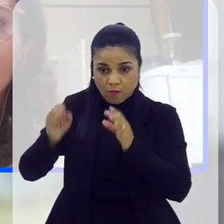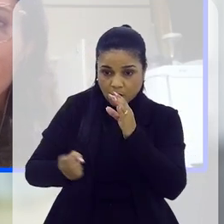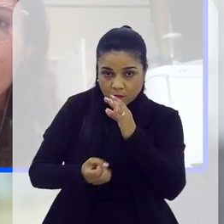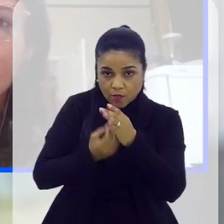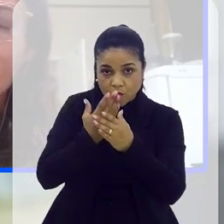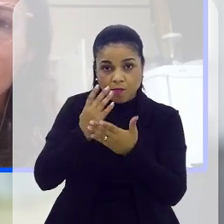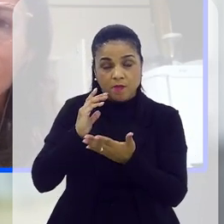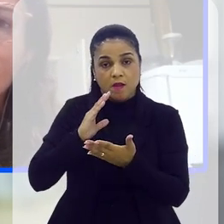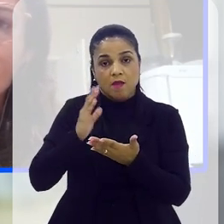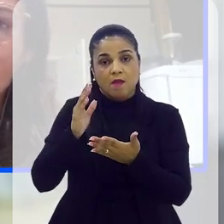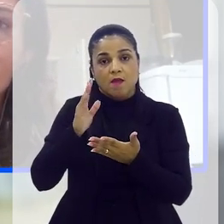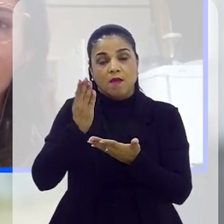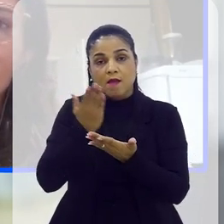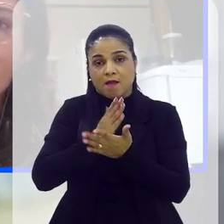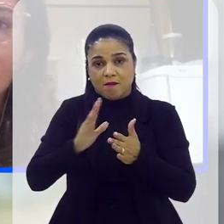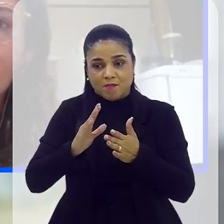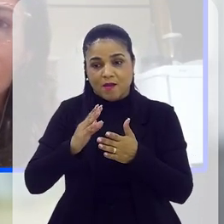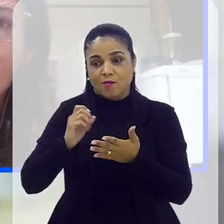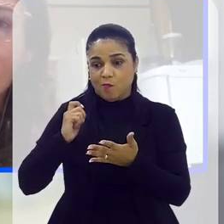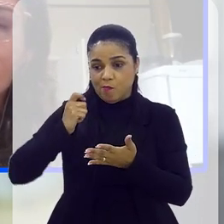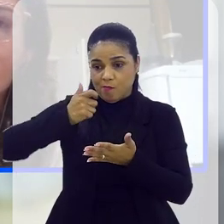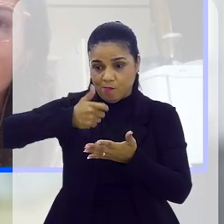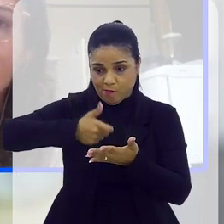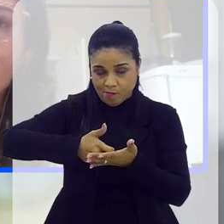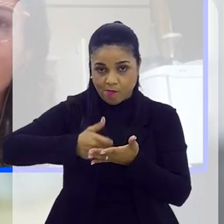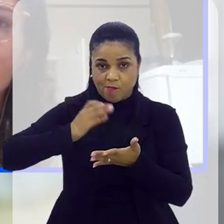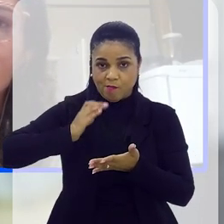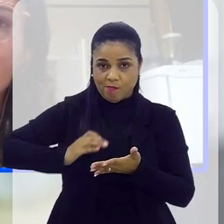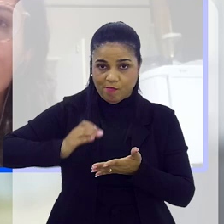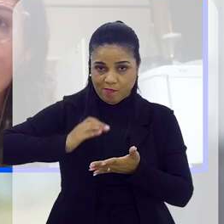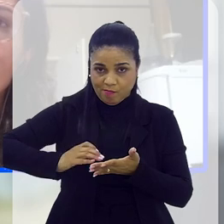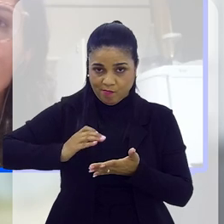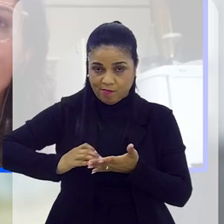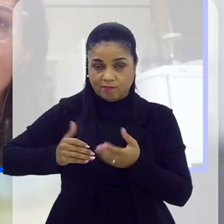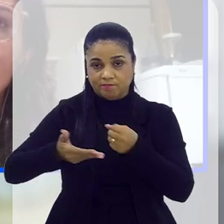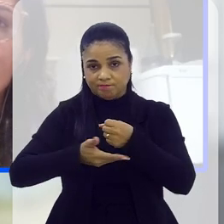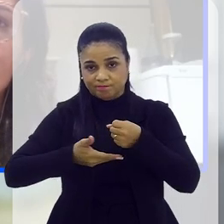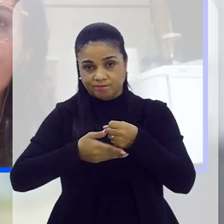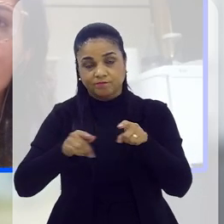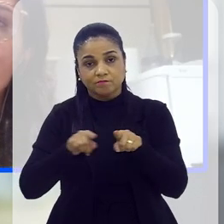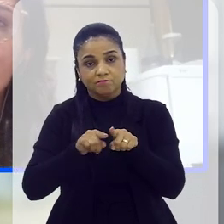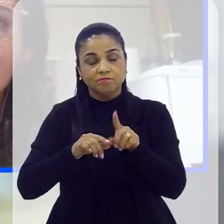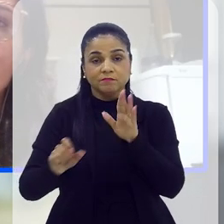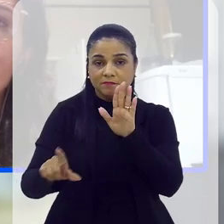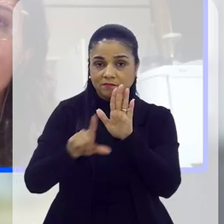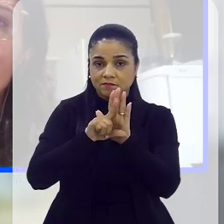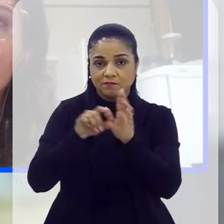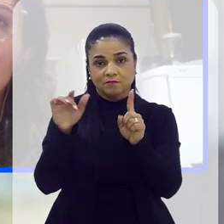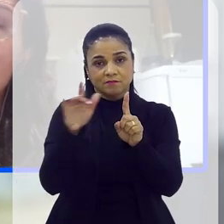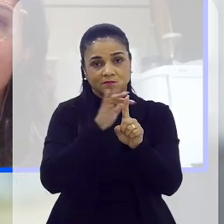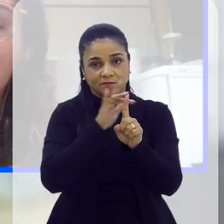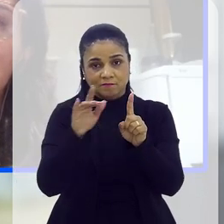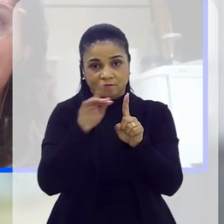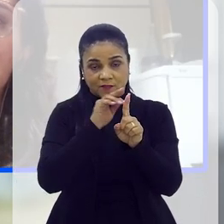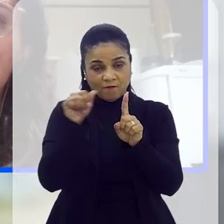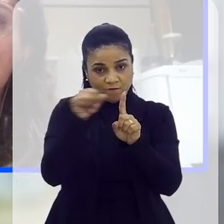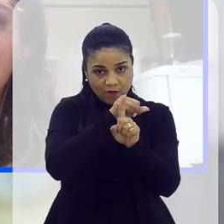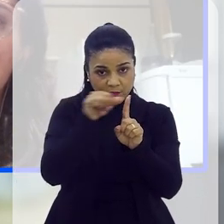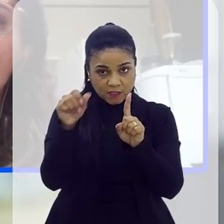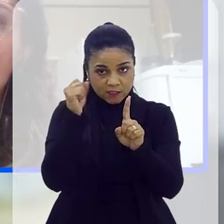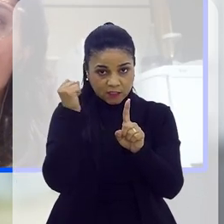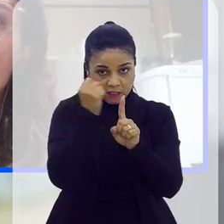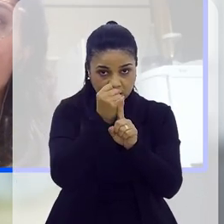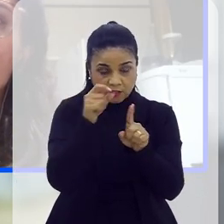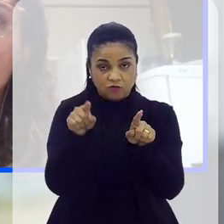com o pagamento da cesta básica e depois, durante esse período, surge a lei do feminicídio, a lei da